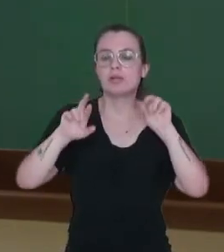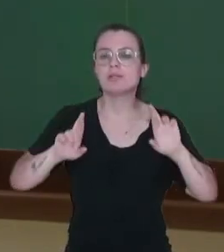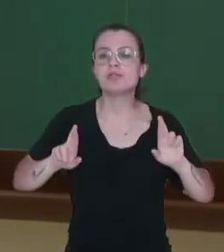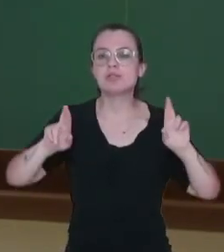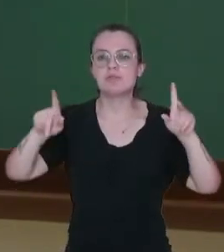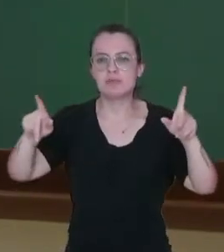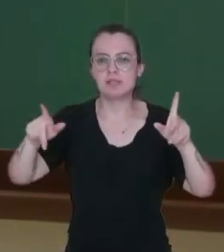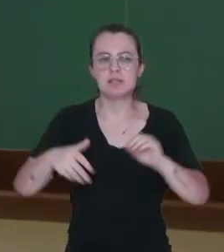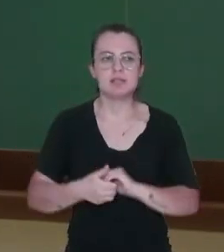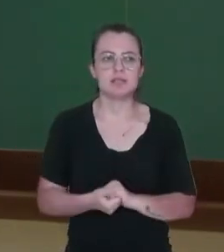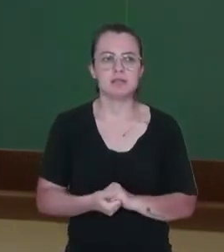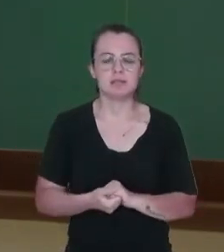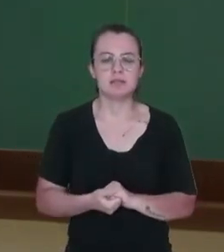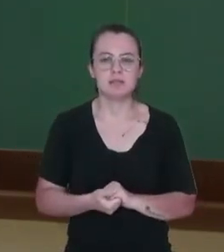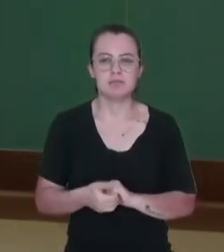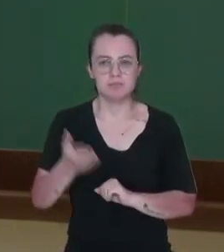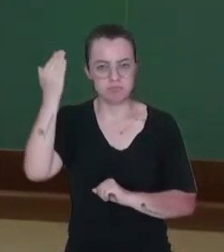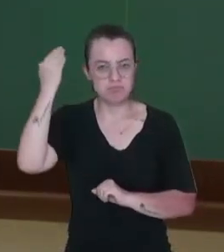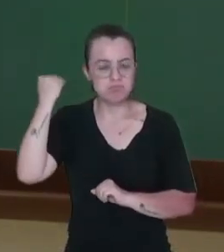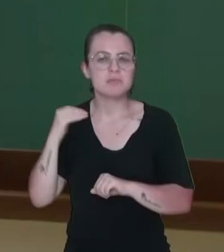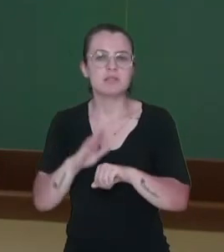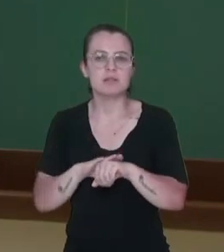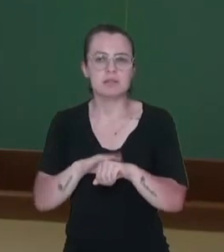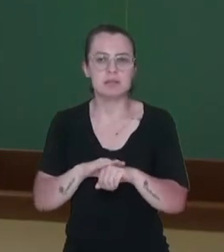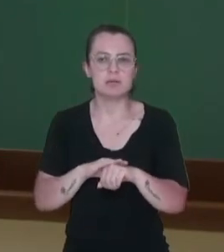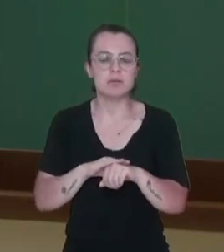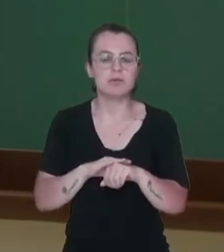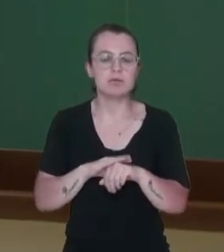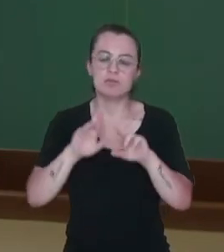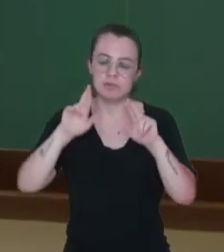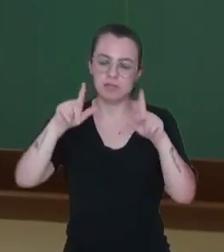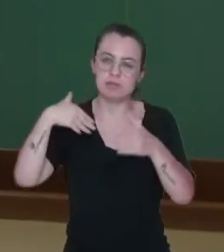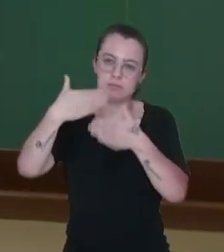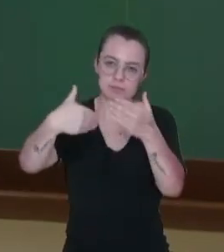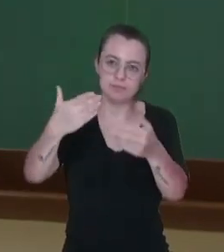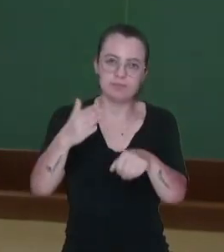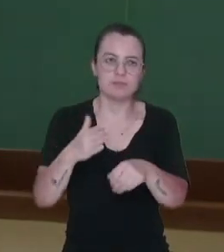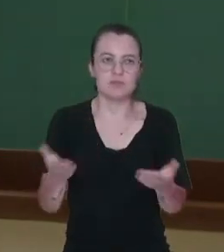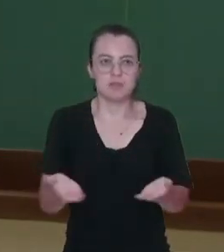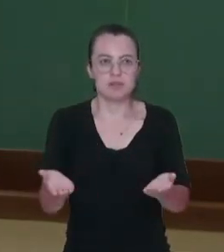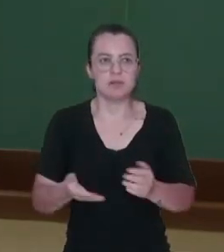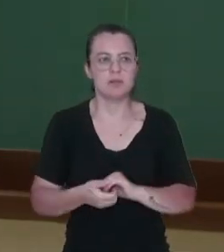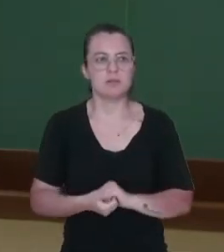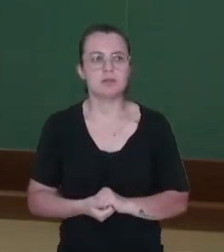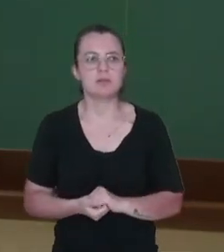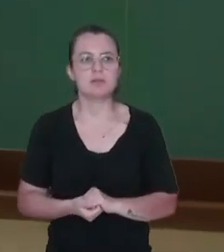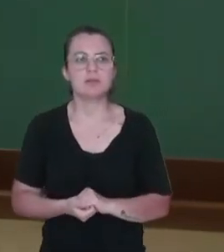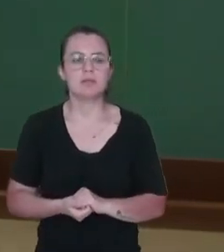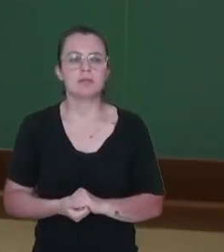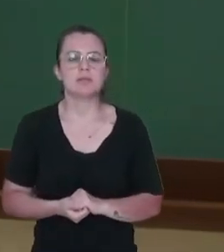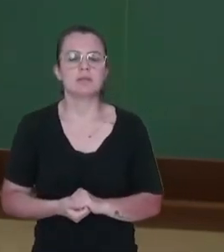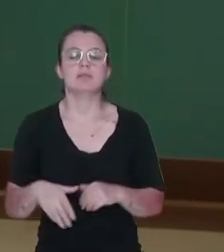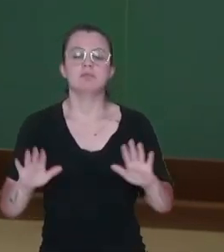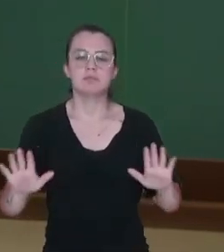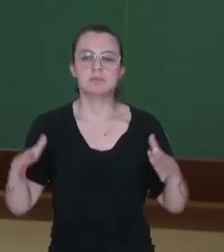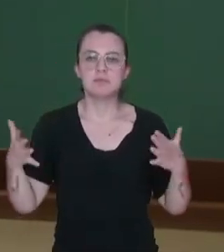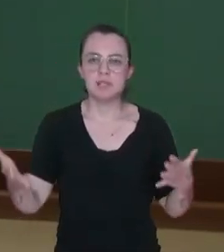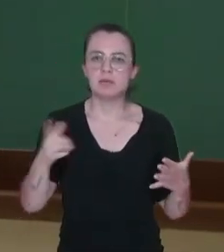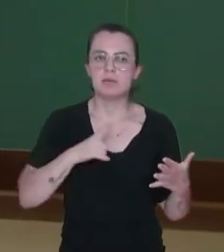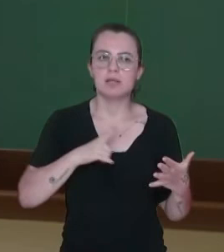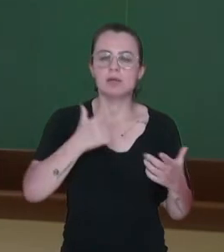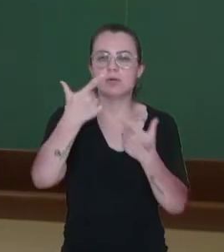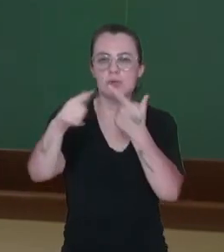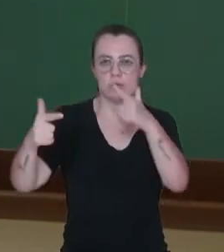divisões eram diferentes naquela época do que foram mais tarde, até chegar na divisão que nós conhecemos. Então, outras